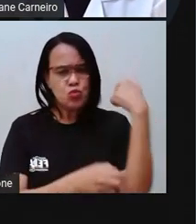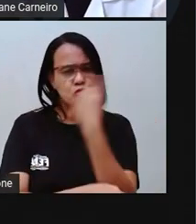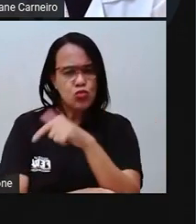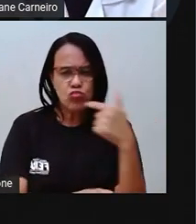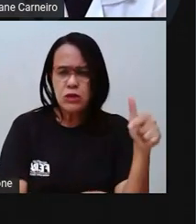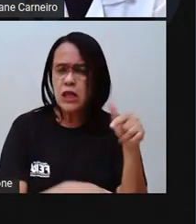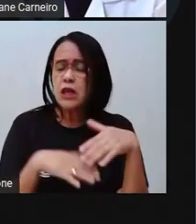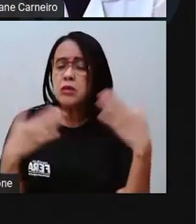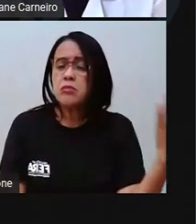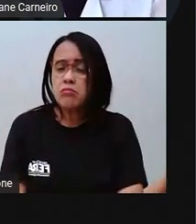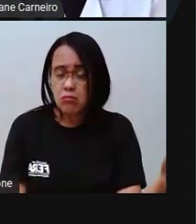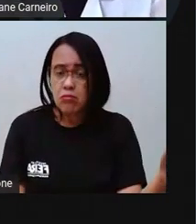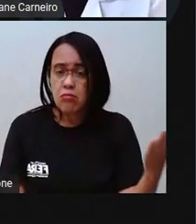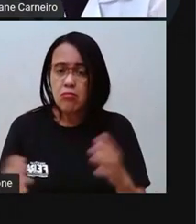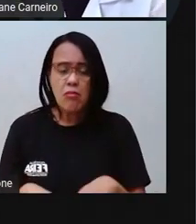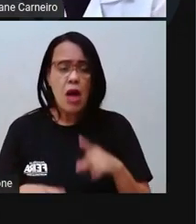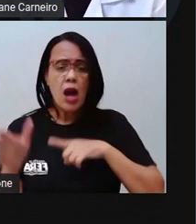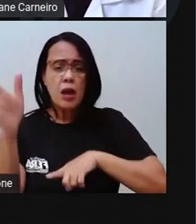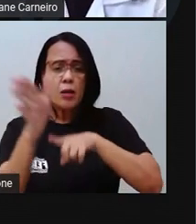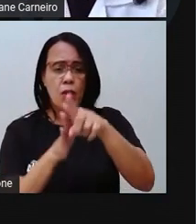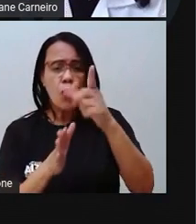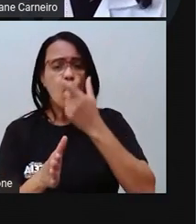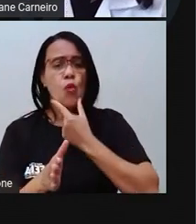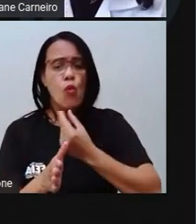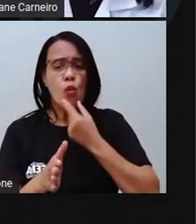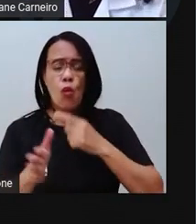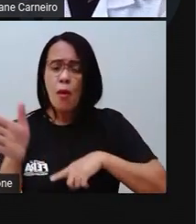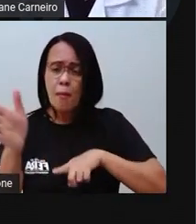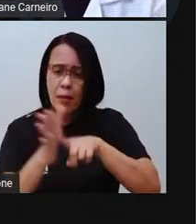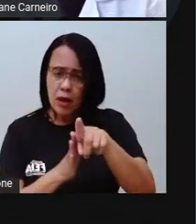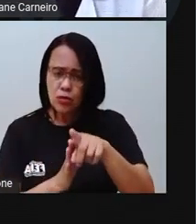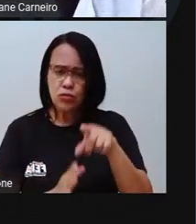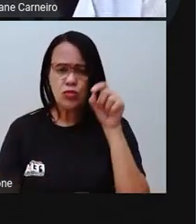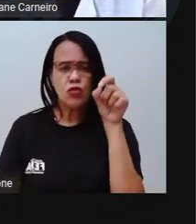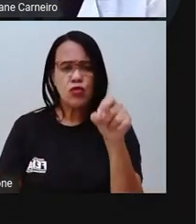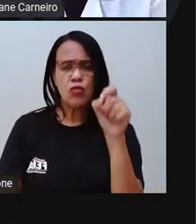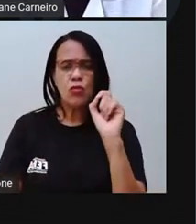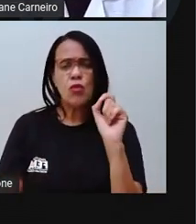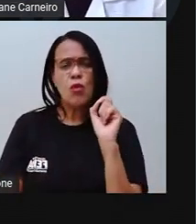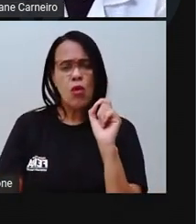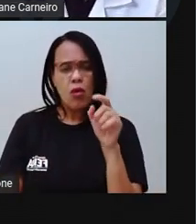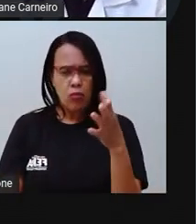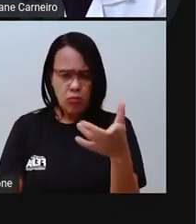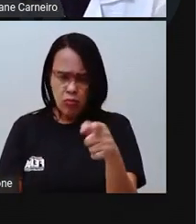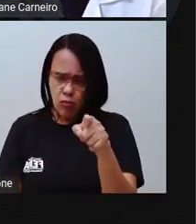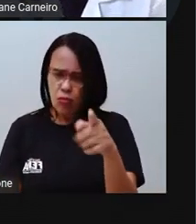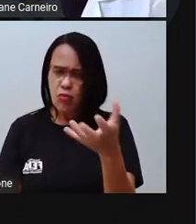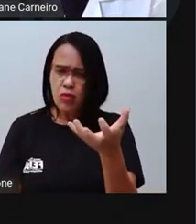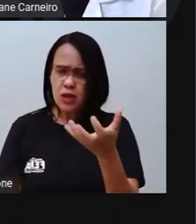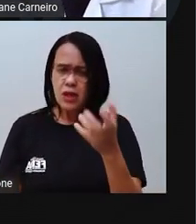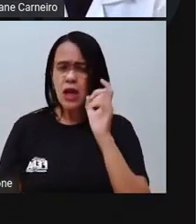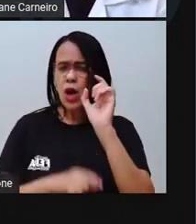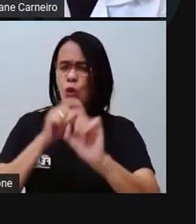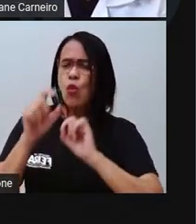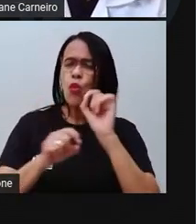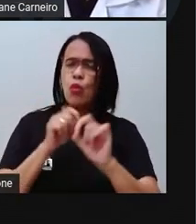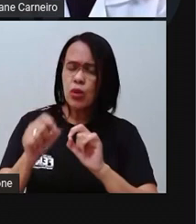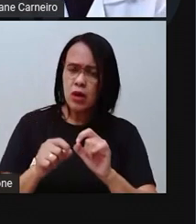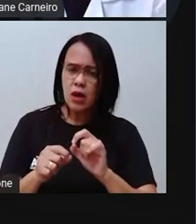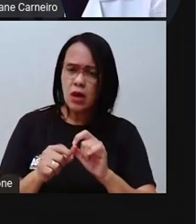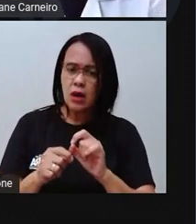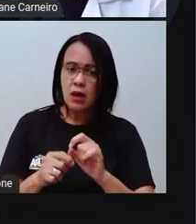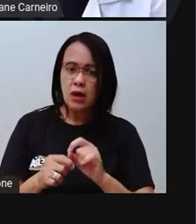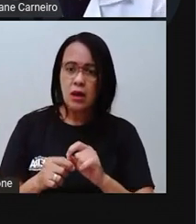Mas o que você quer? Perguntou Luiz. Eu quero um robô, disse a menina,